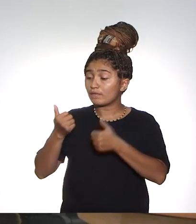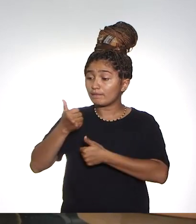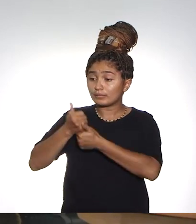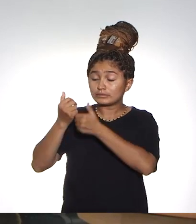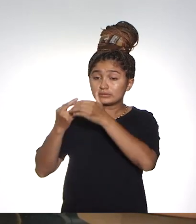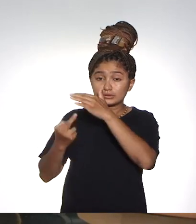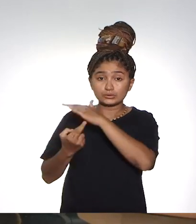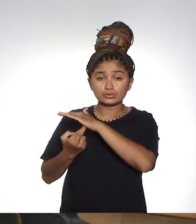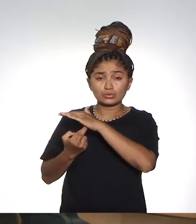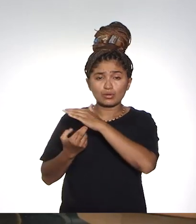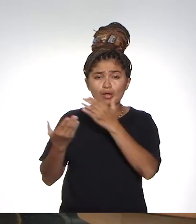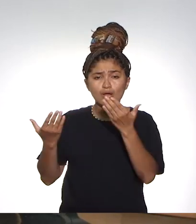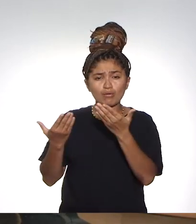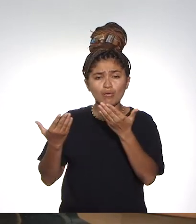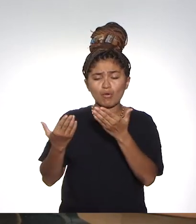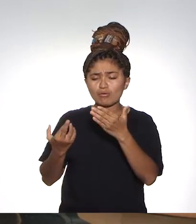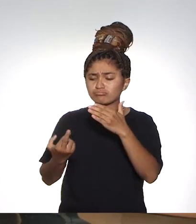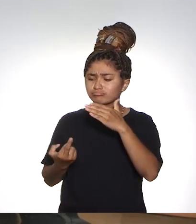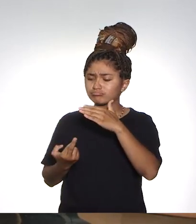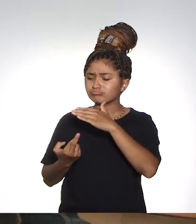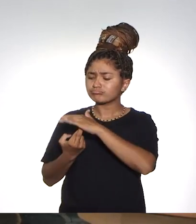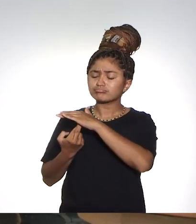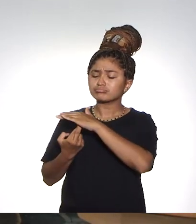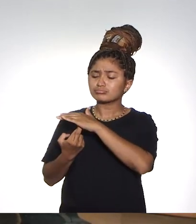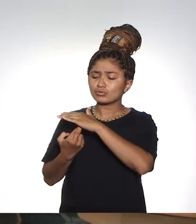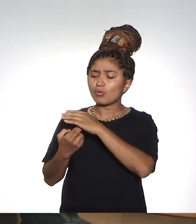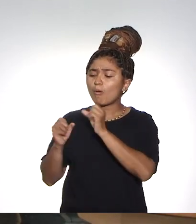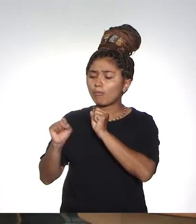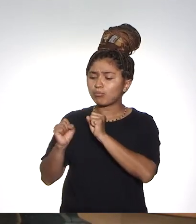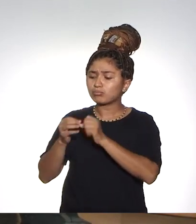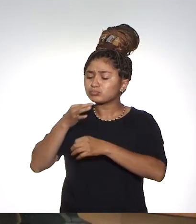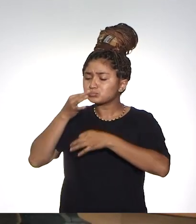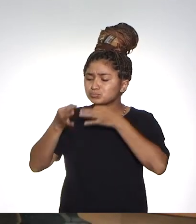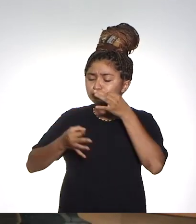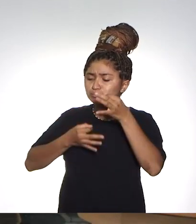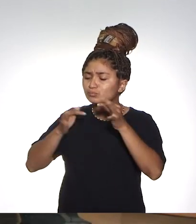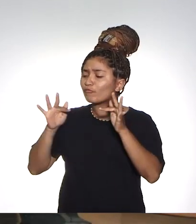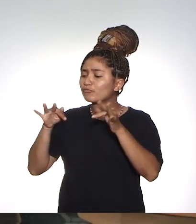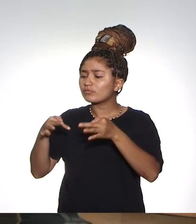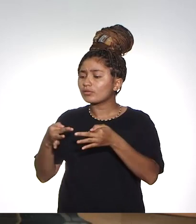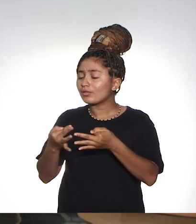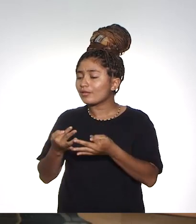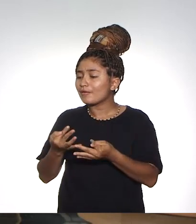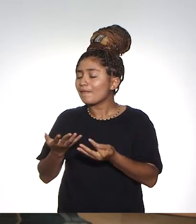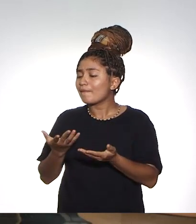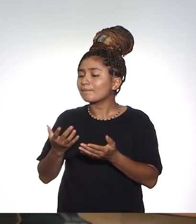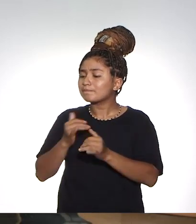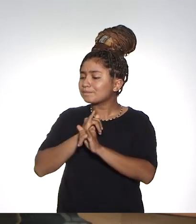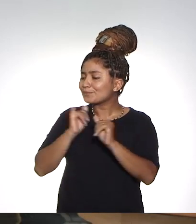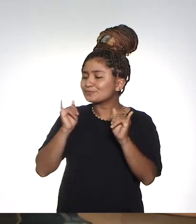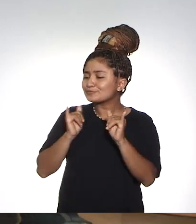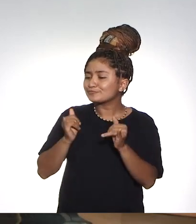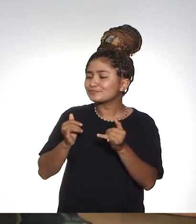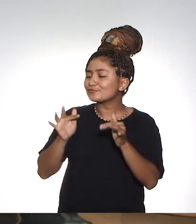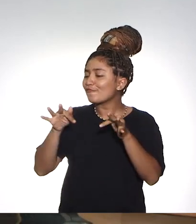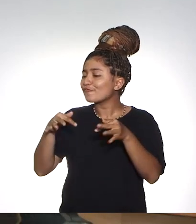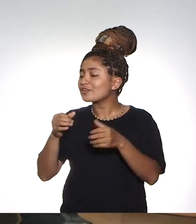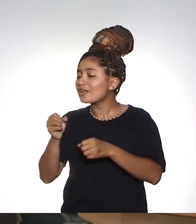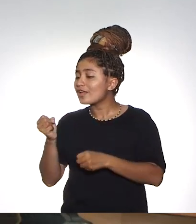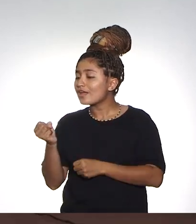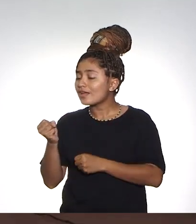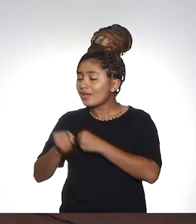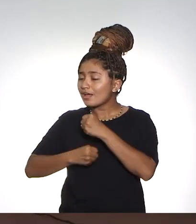Nóbrega, vice-reitor da UFRR e agora eu peço para o professor Geraldo fazer suas considerações finais e deixar sua mensagem de final de ano.